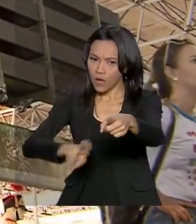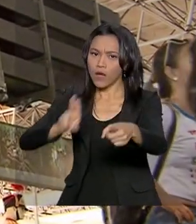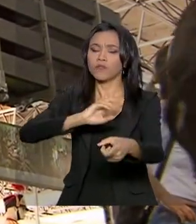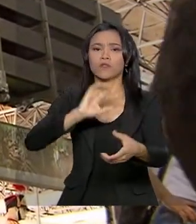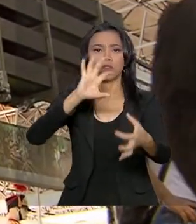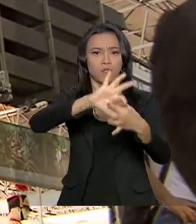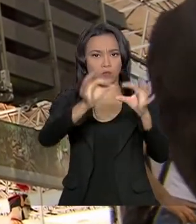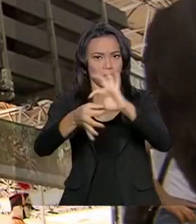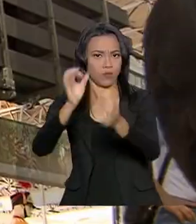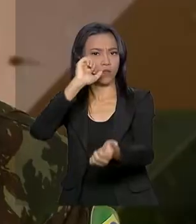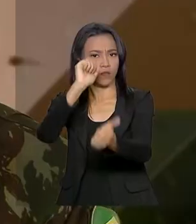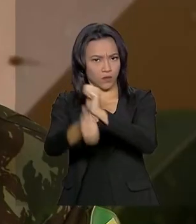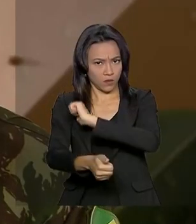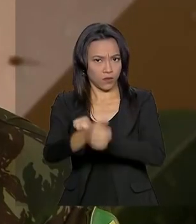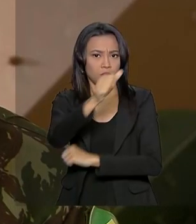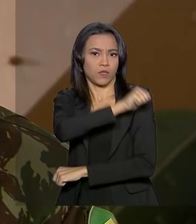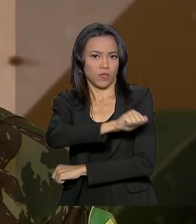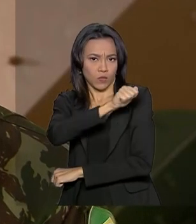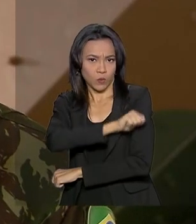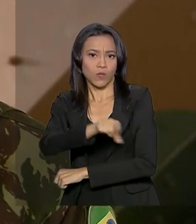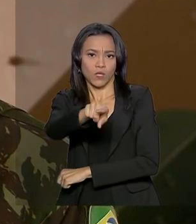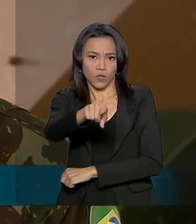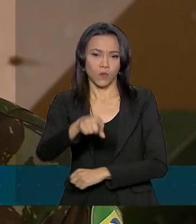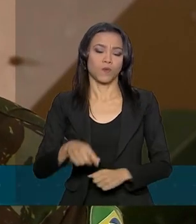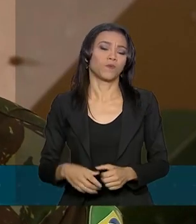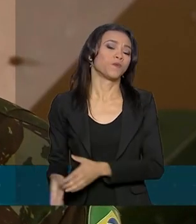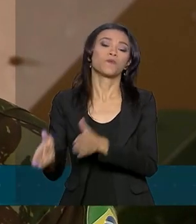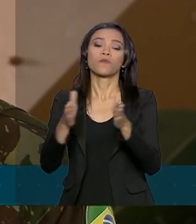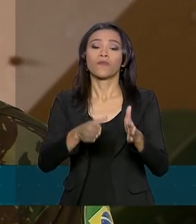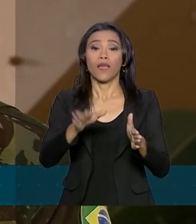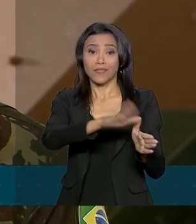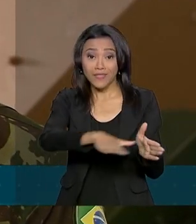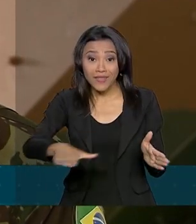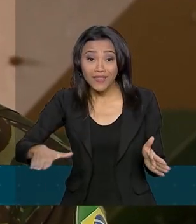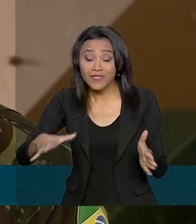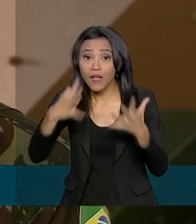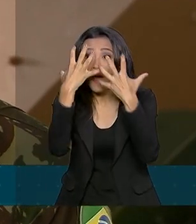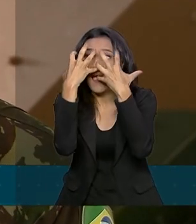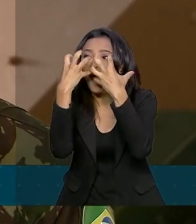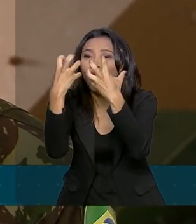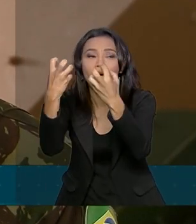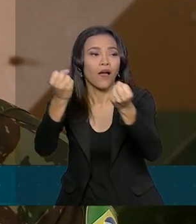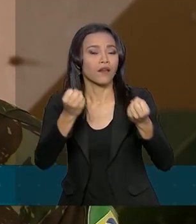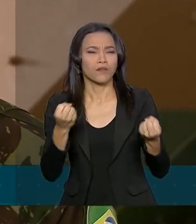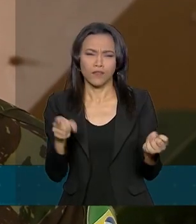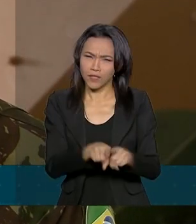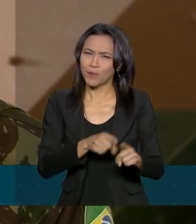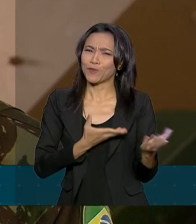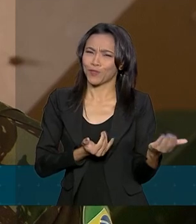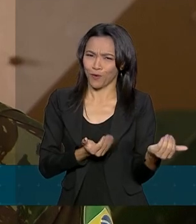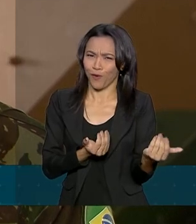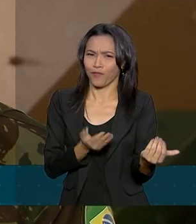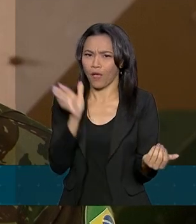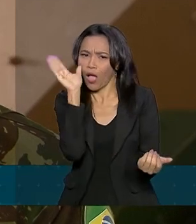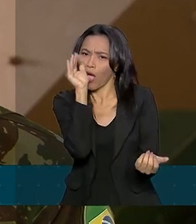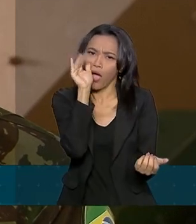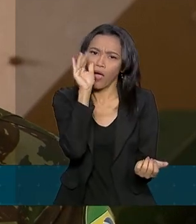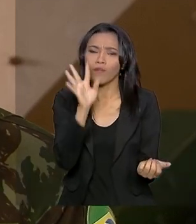em 2016. As crianças são as que são mais atraídas e os jovens, para tentar conhecer